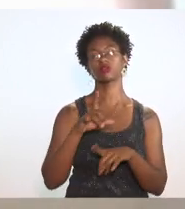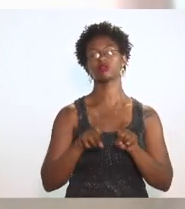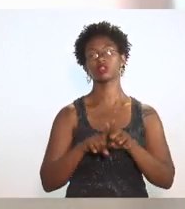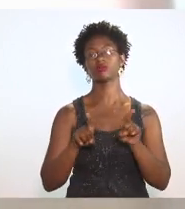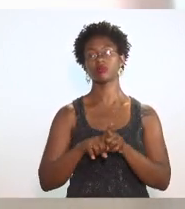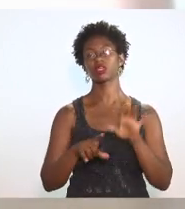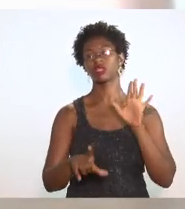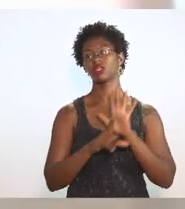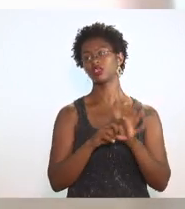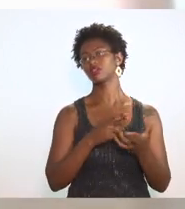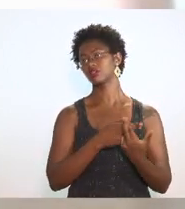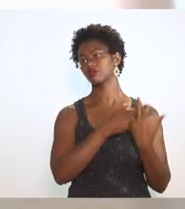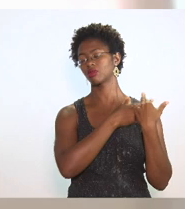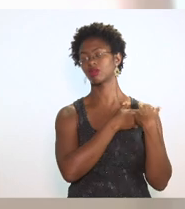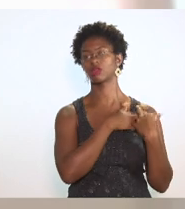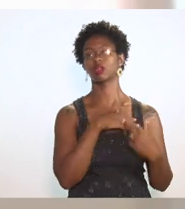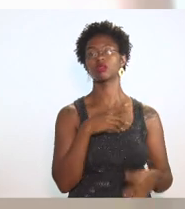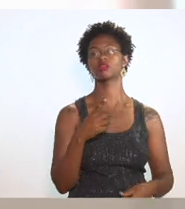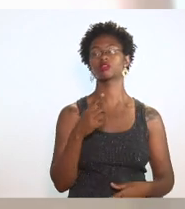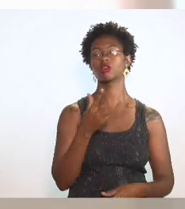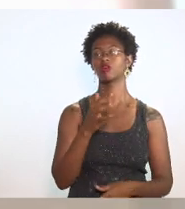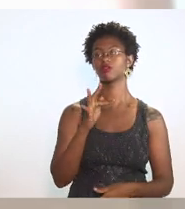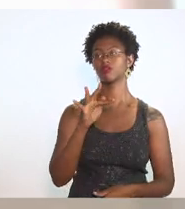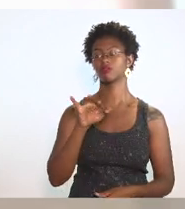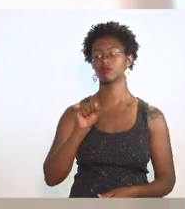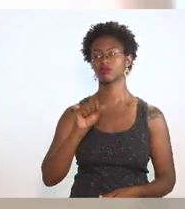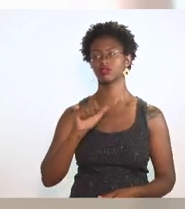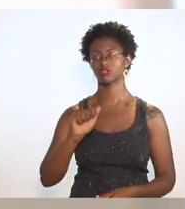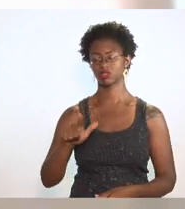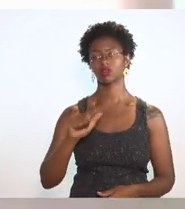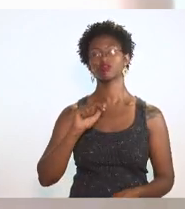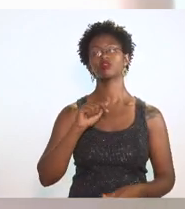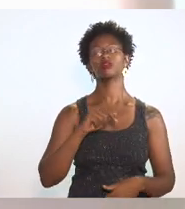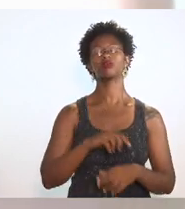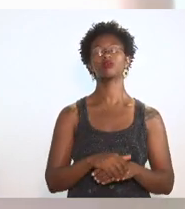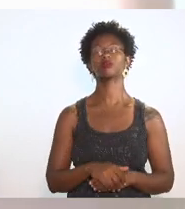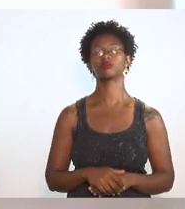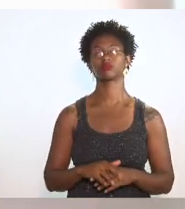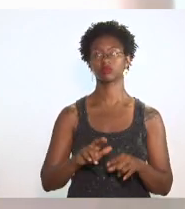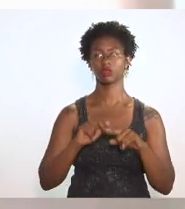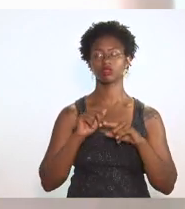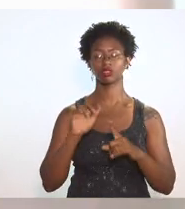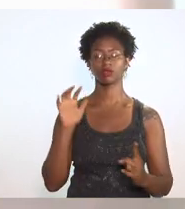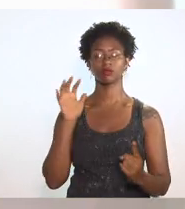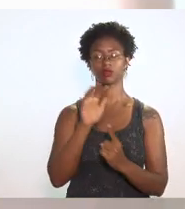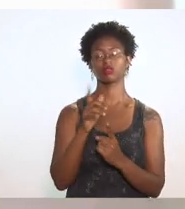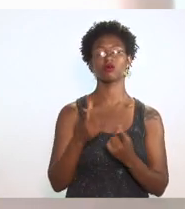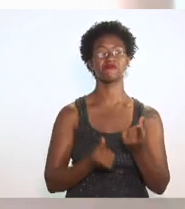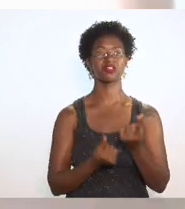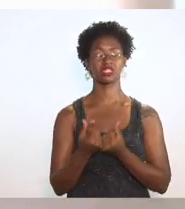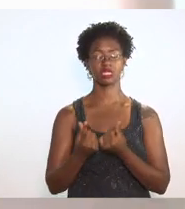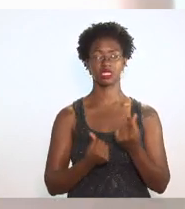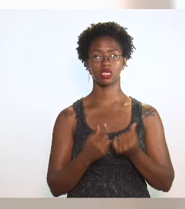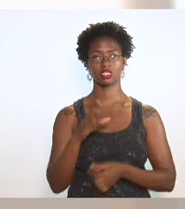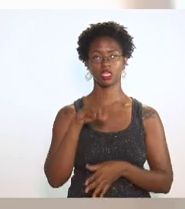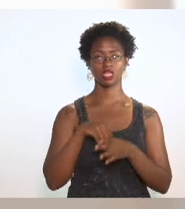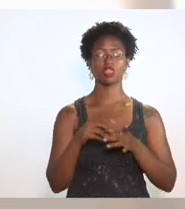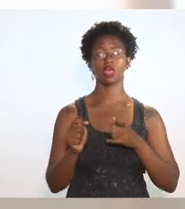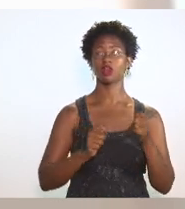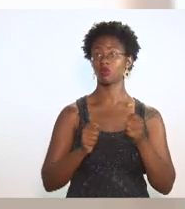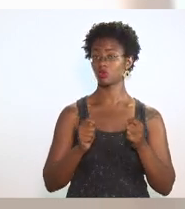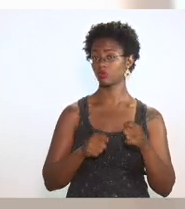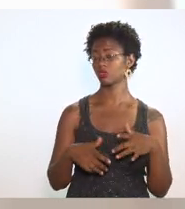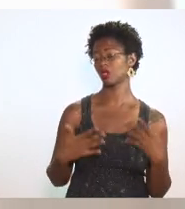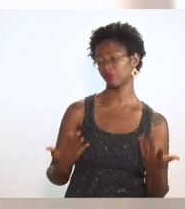responsabilidade fiscal do artigo 113 do ADCT, que são os impactos financeiros na economia. Bom,